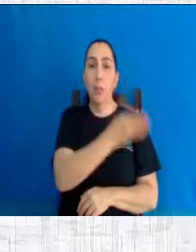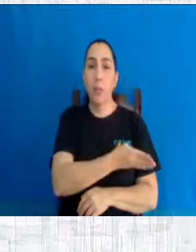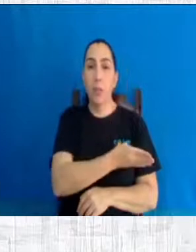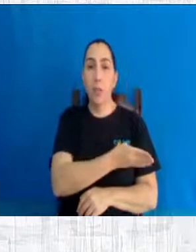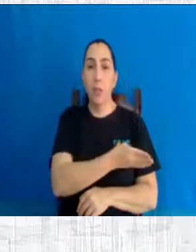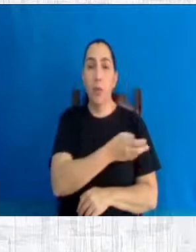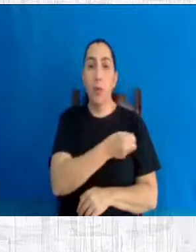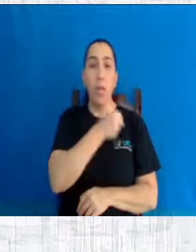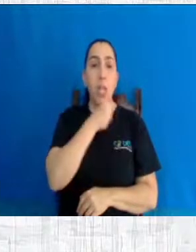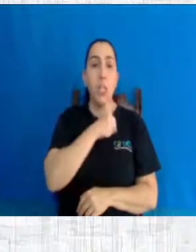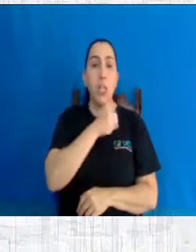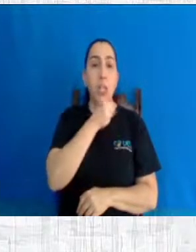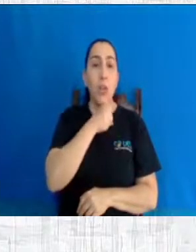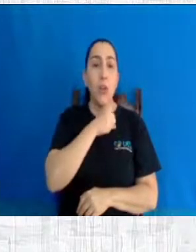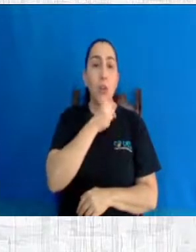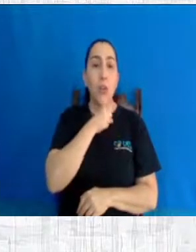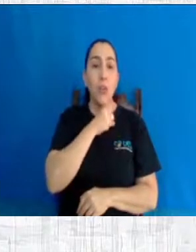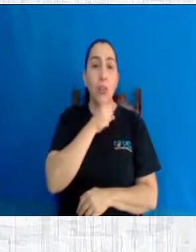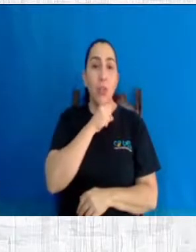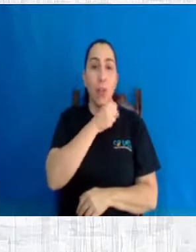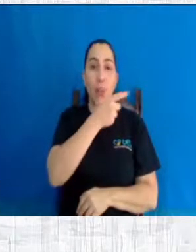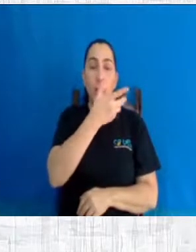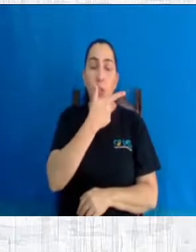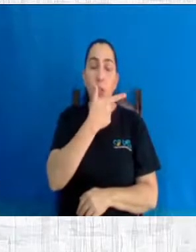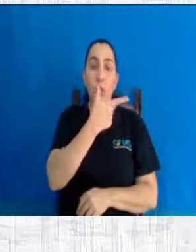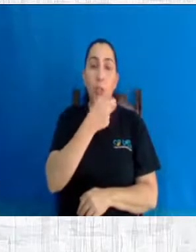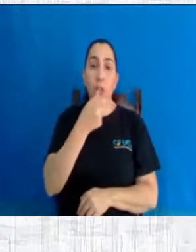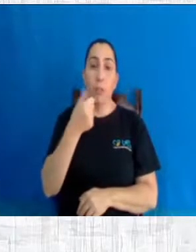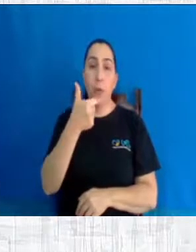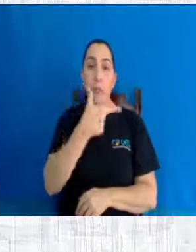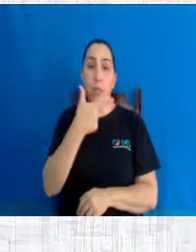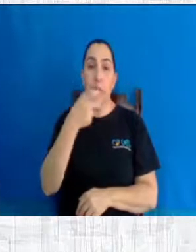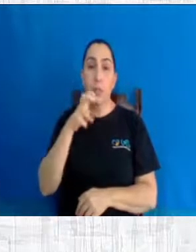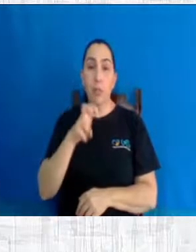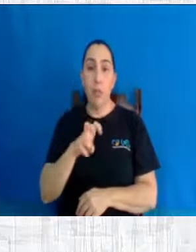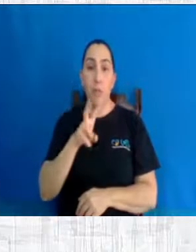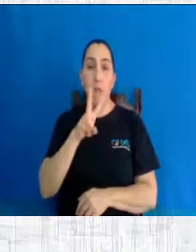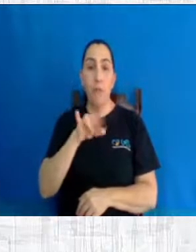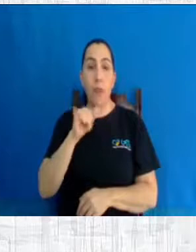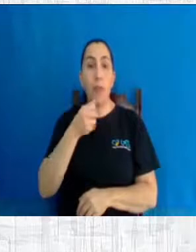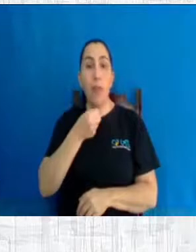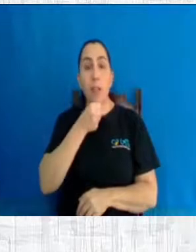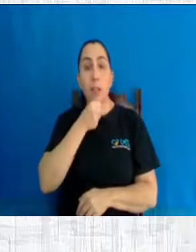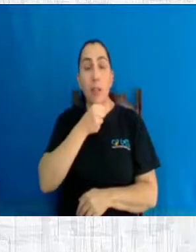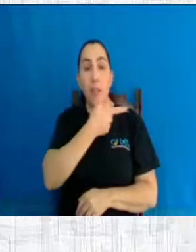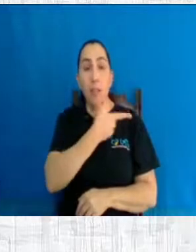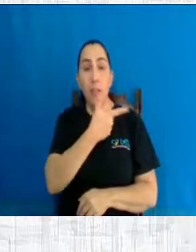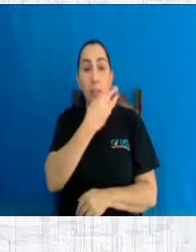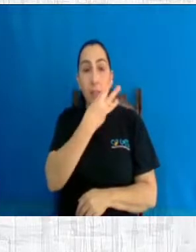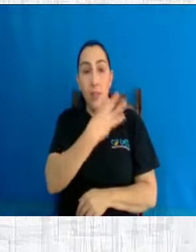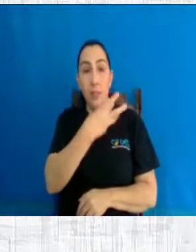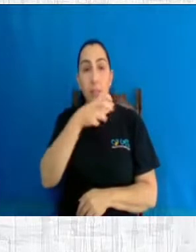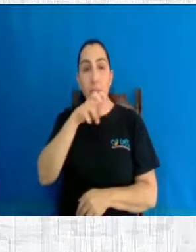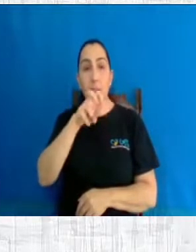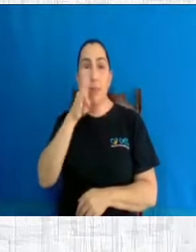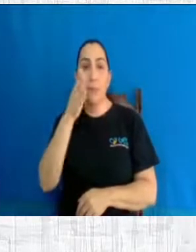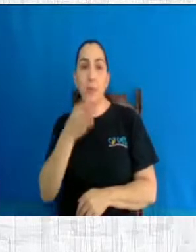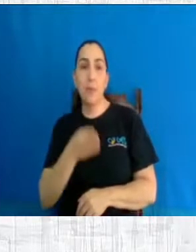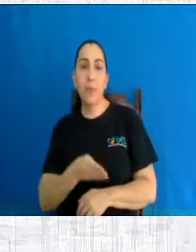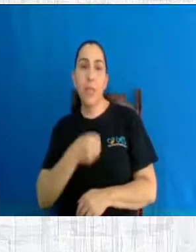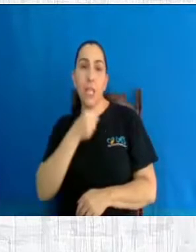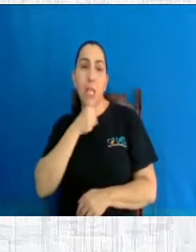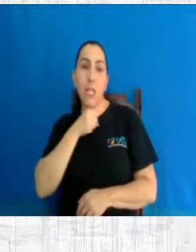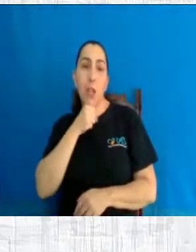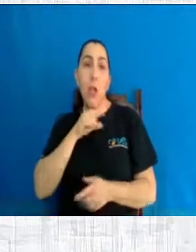estará idosa e não vai ter jovens trabalhando para manter os velhos. Aí vai ter que ter novas reformas da Previdência. Por quê? Porque não estão nascendo mais